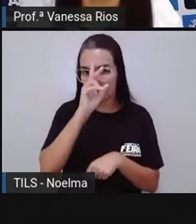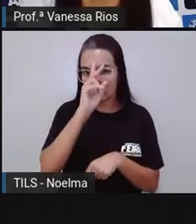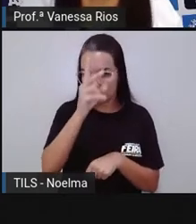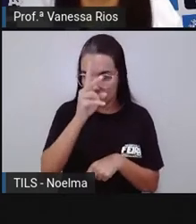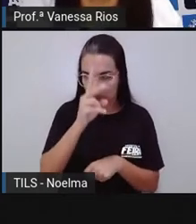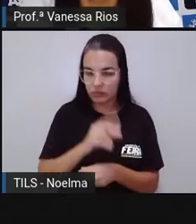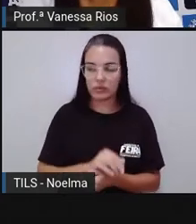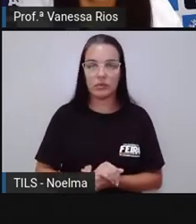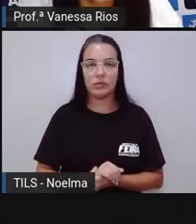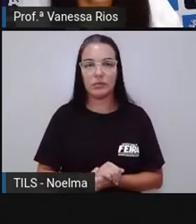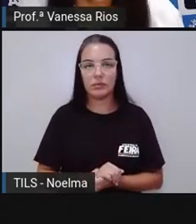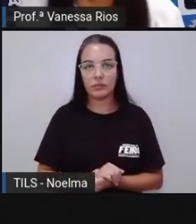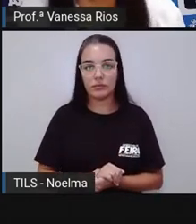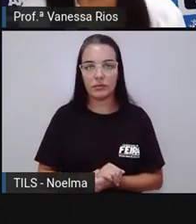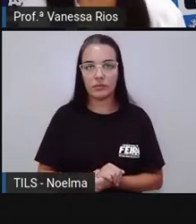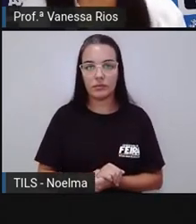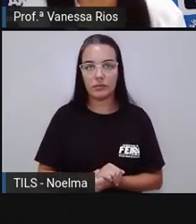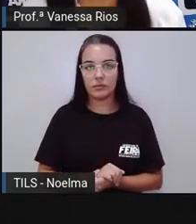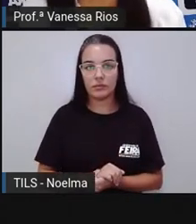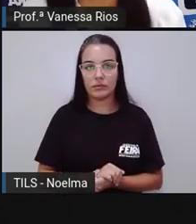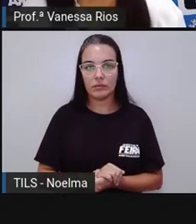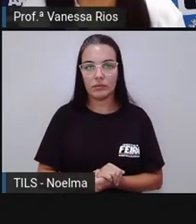como sílaba ponta.